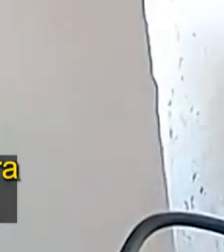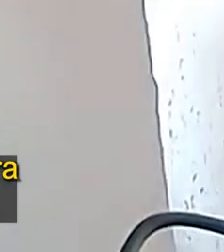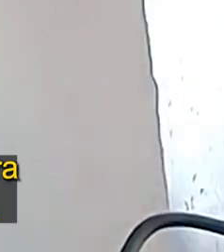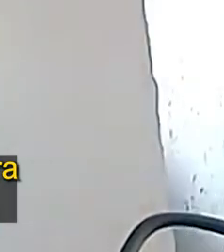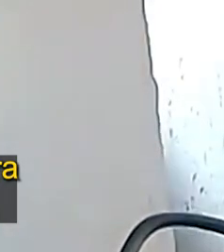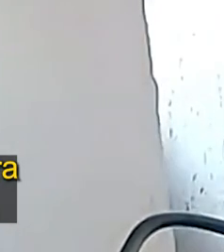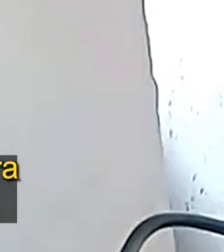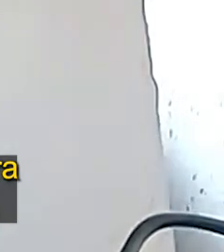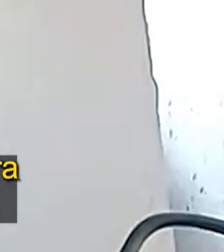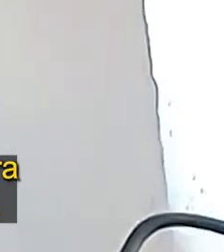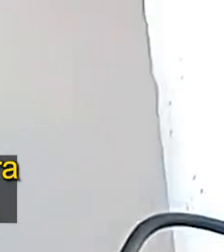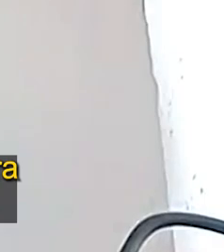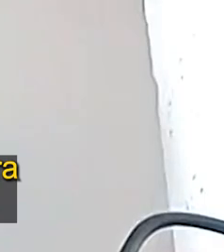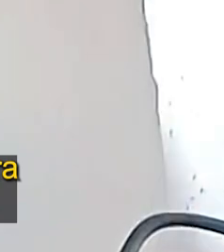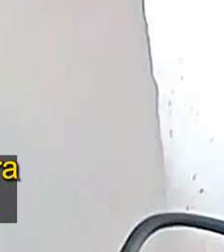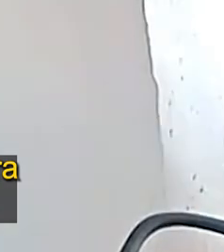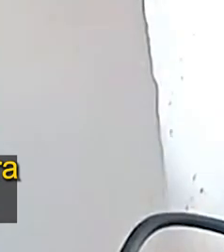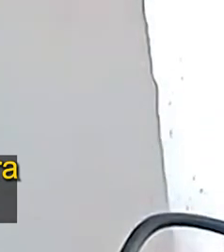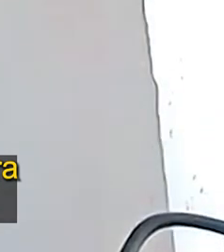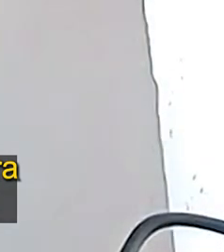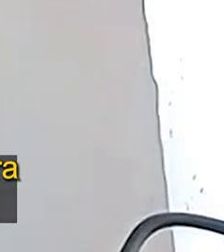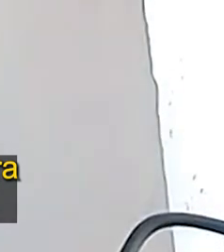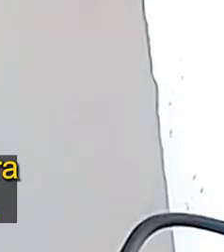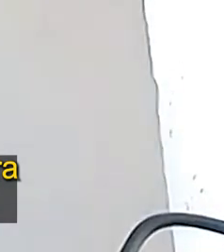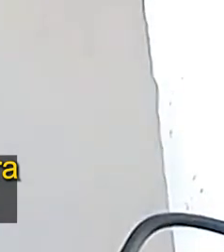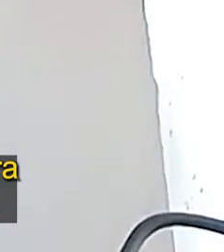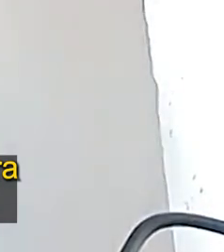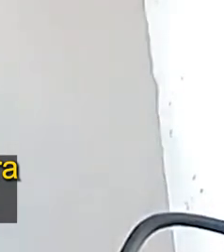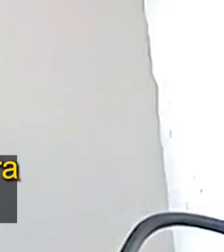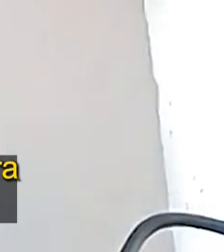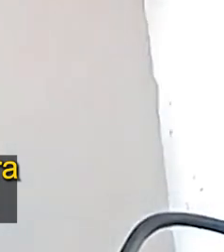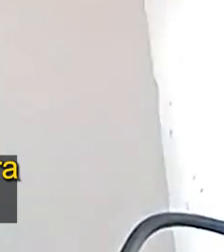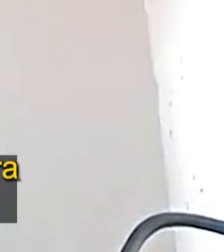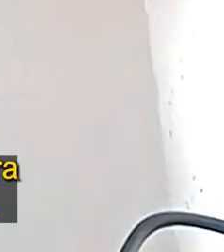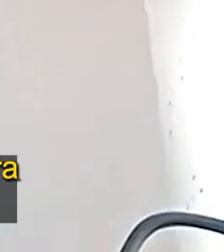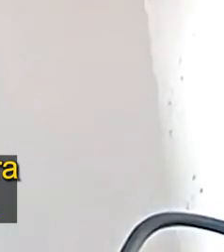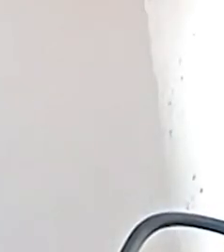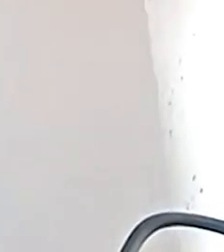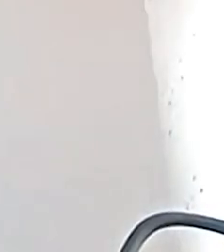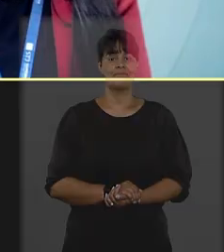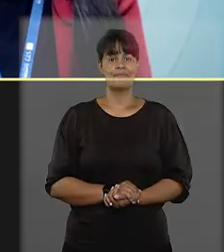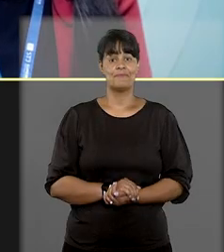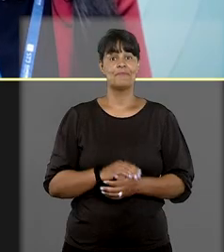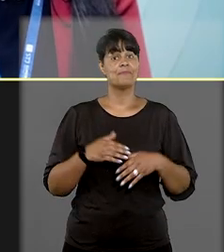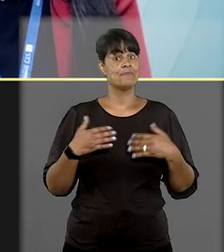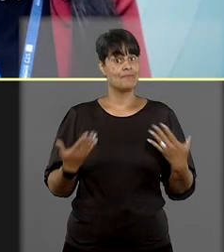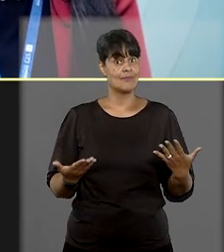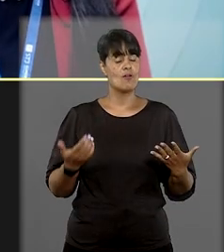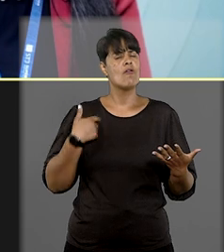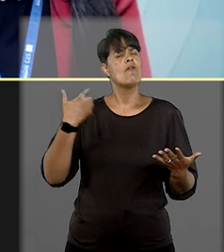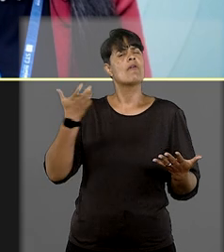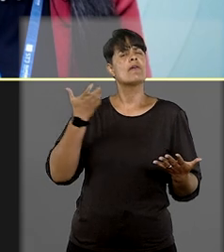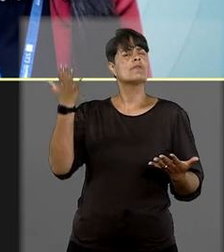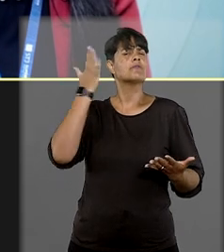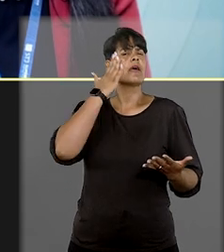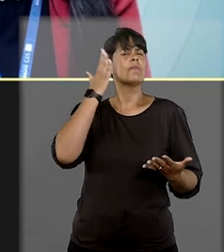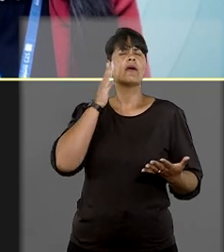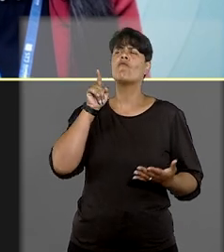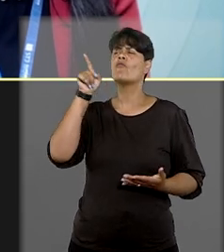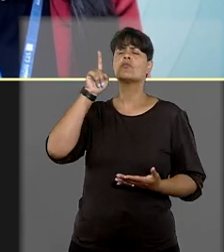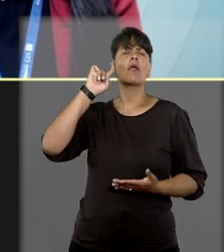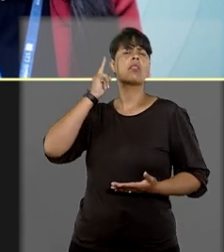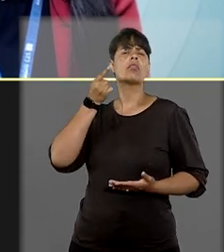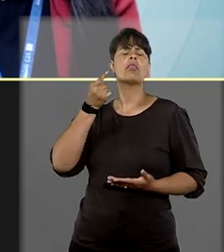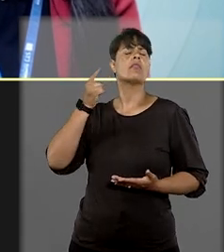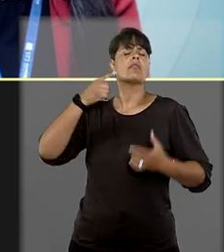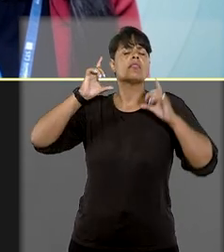essa questão de passar informação para o surdo, o surdo conseguir receber tranquilamente. Eu gostaria de saber qual que é a sua